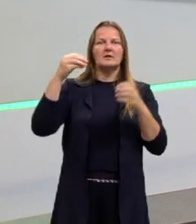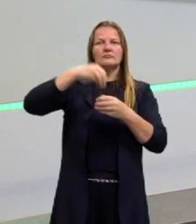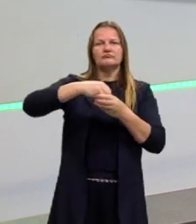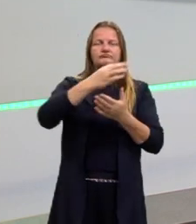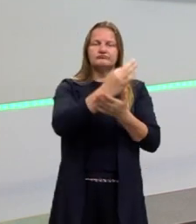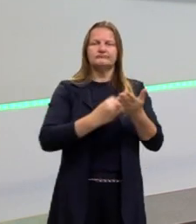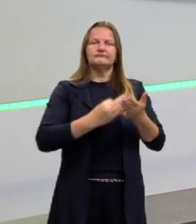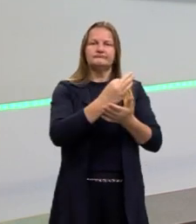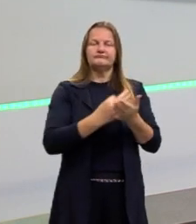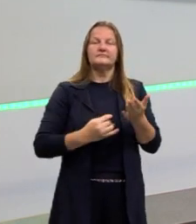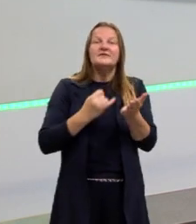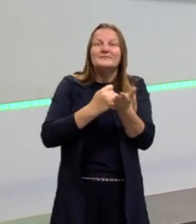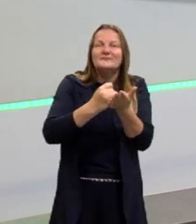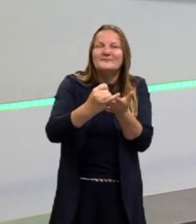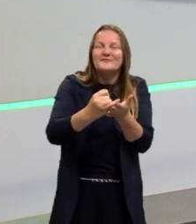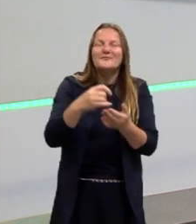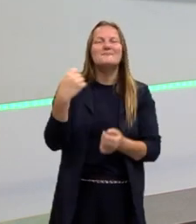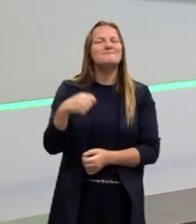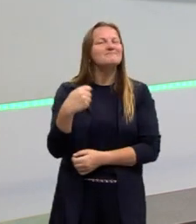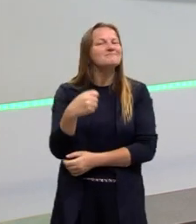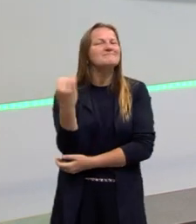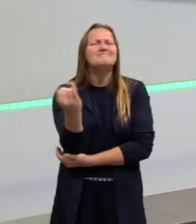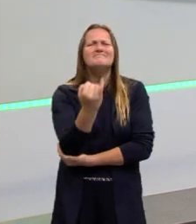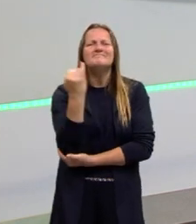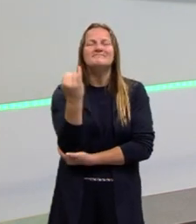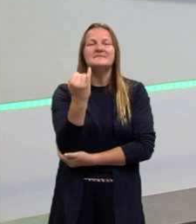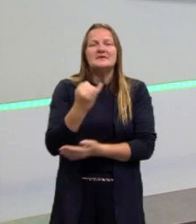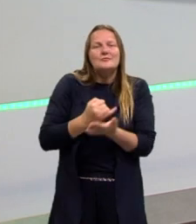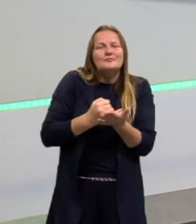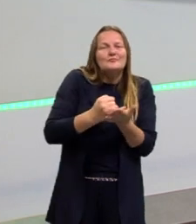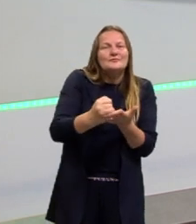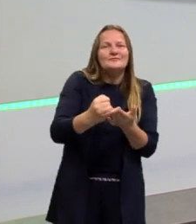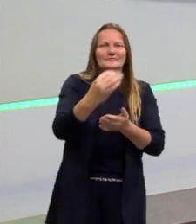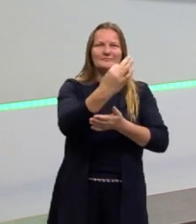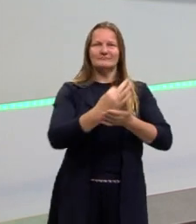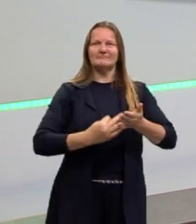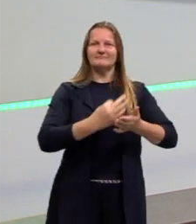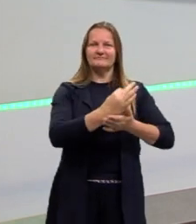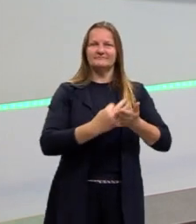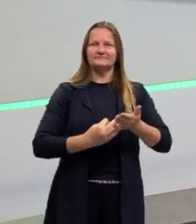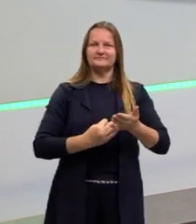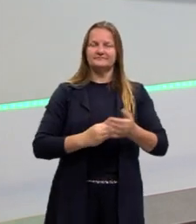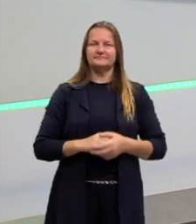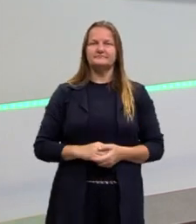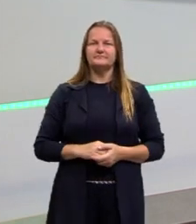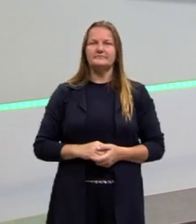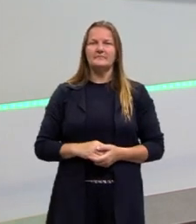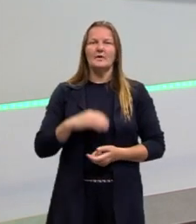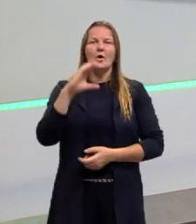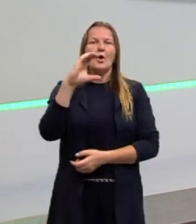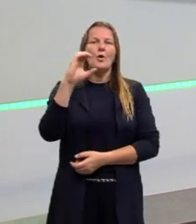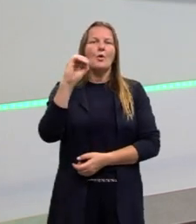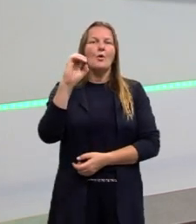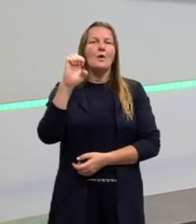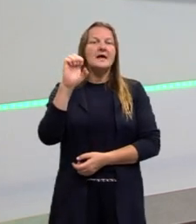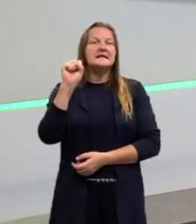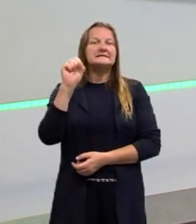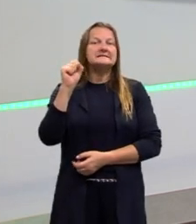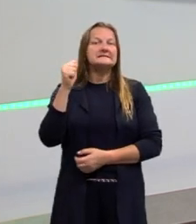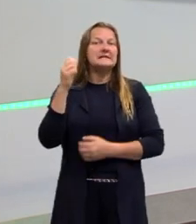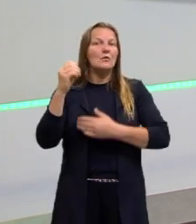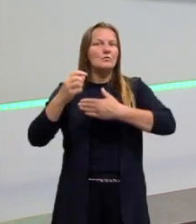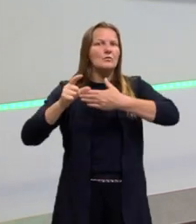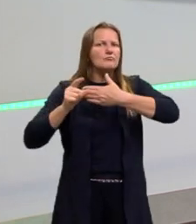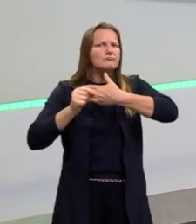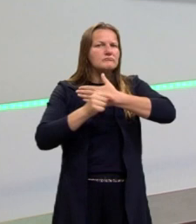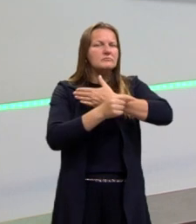principalmente porque a introdução é o início do teu texto. Então, se tu não chama a atenção do teu leitor com essa introdução,